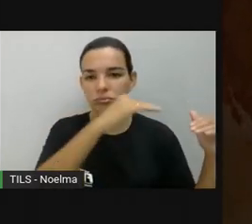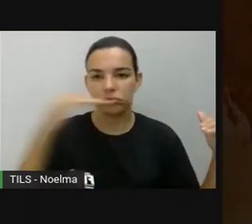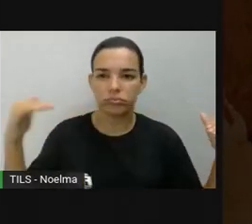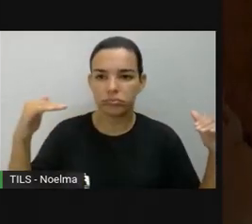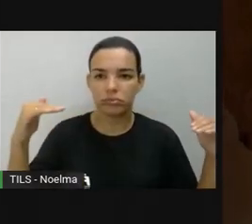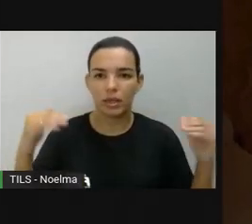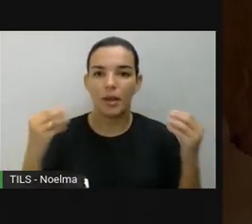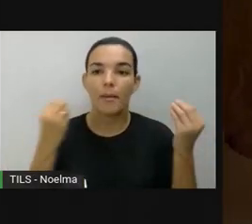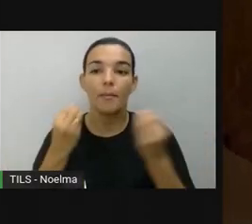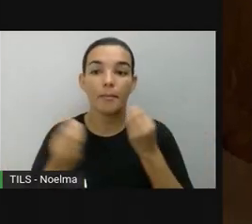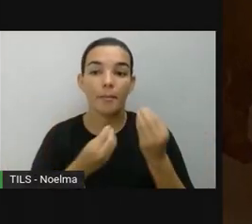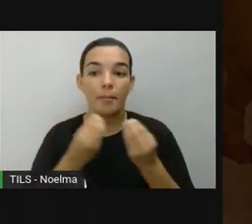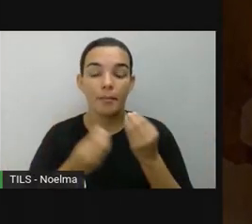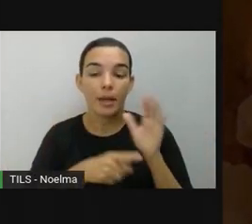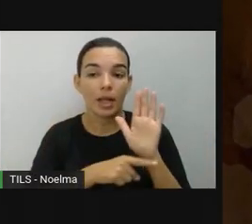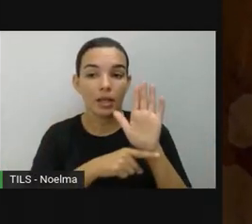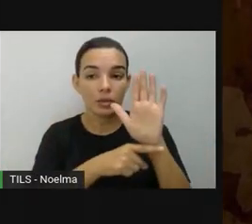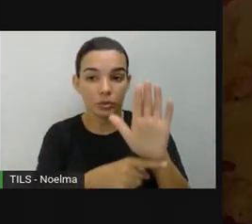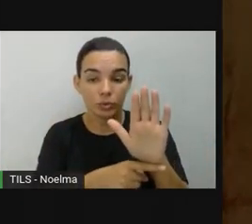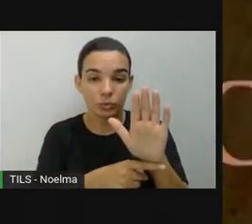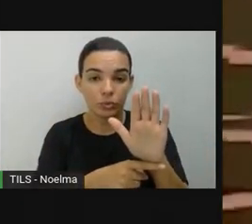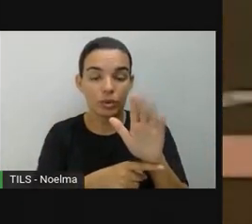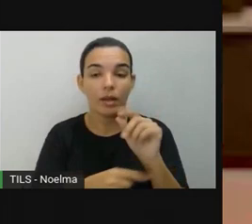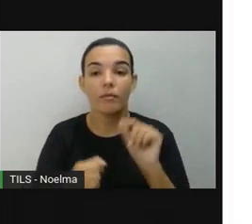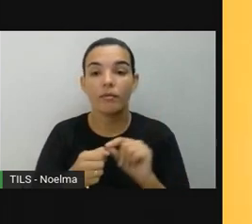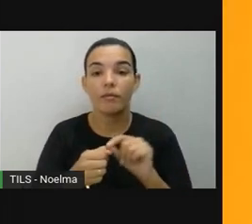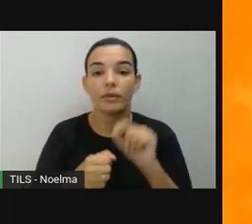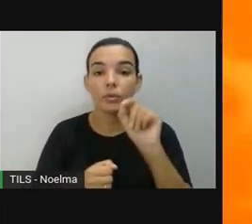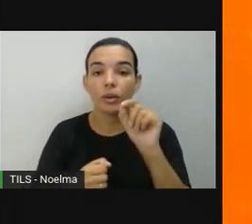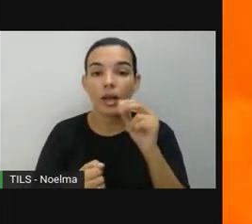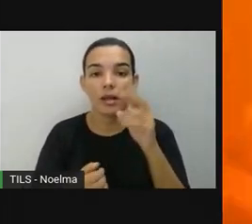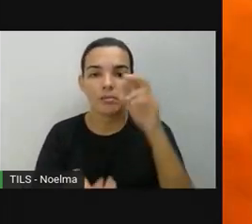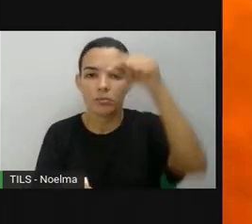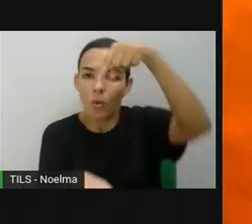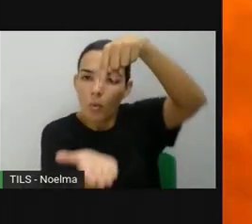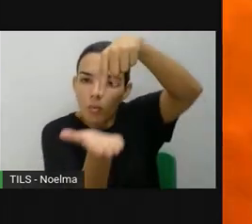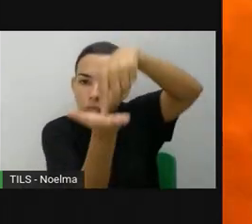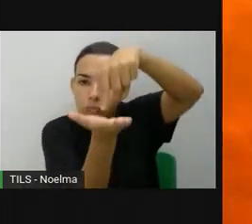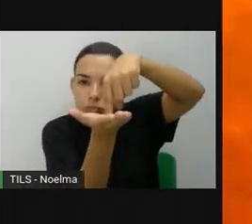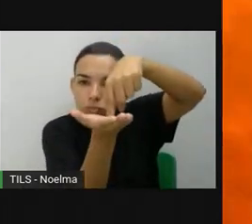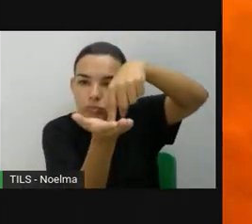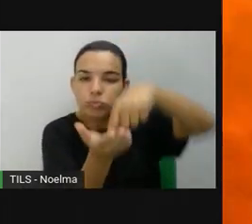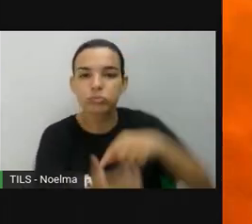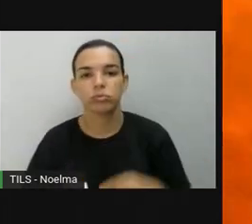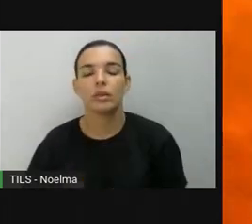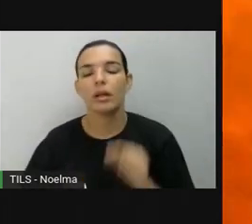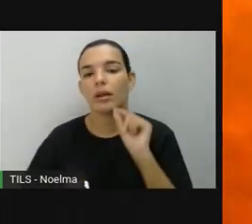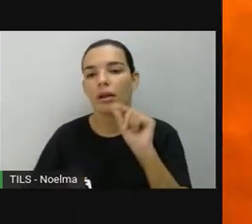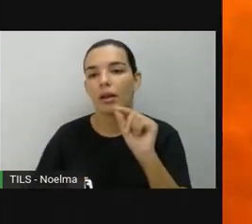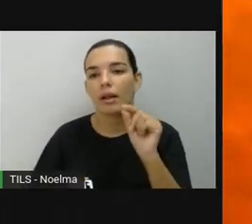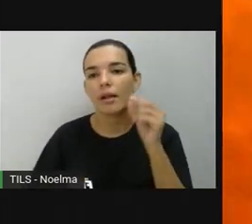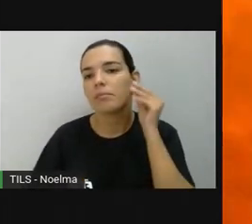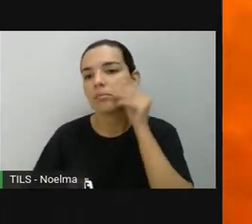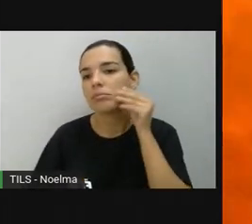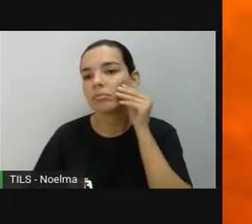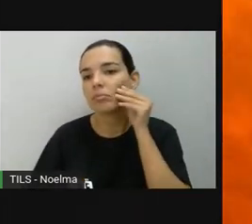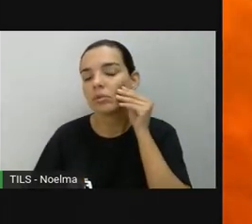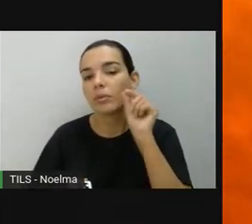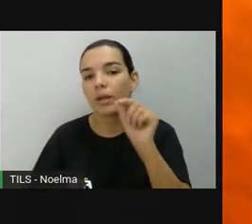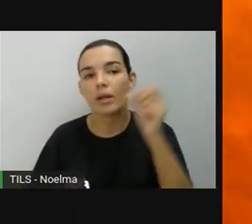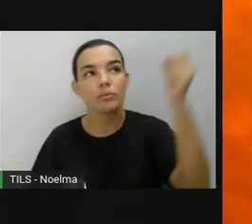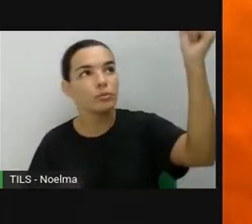com a ajuda da rosa dos ventos, nós usamos como referência o sol. Vamos ver como isso funciona.